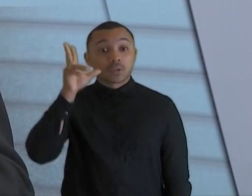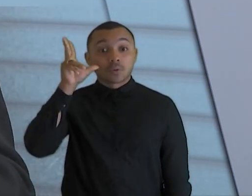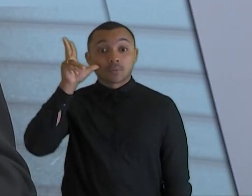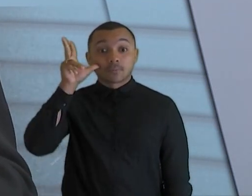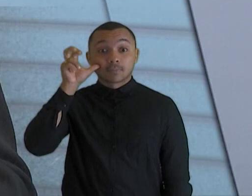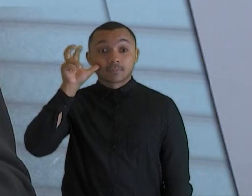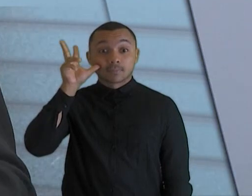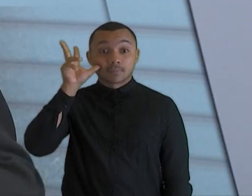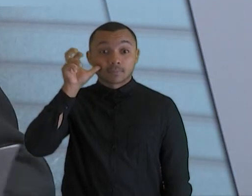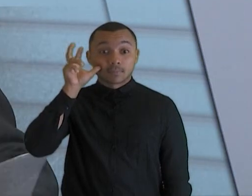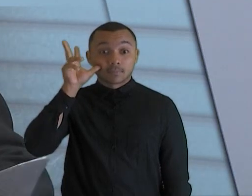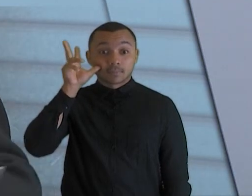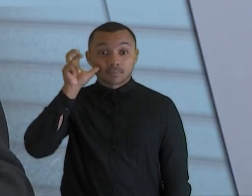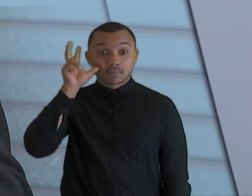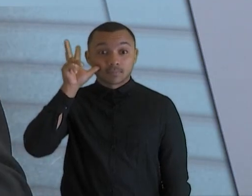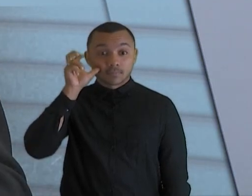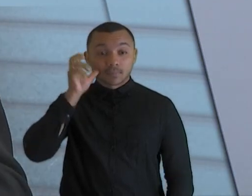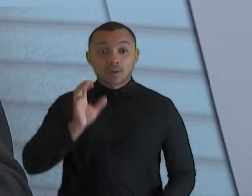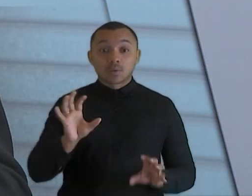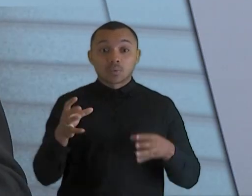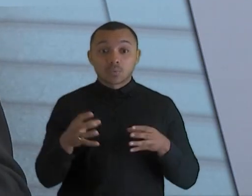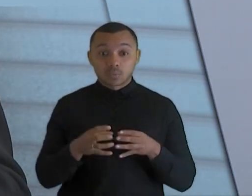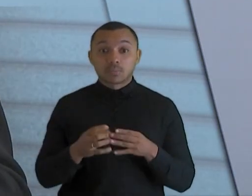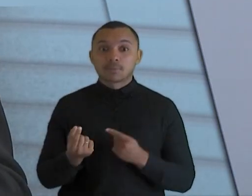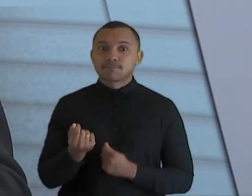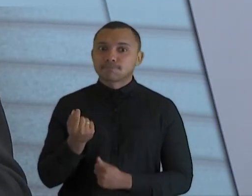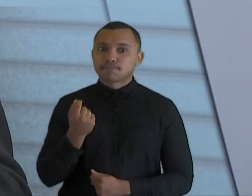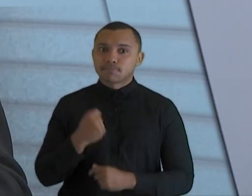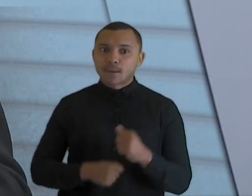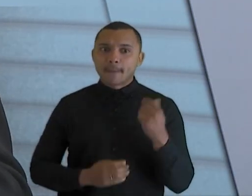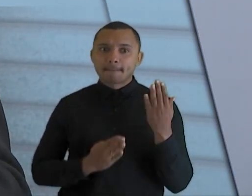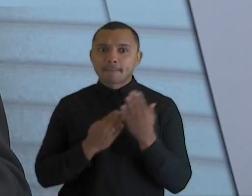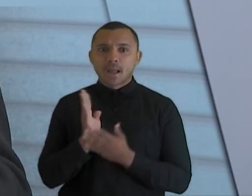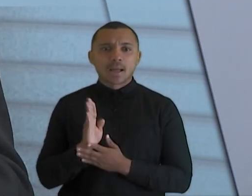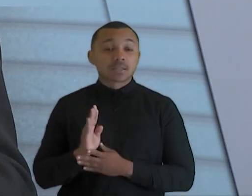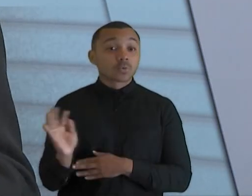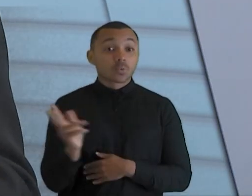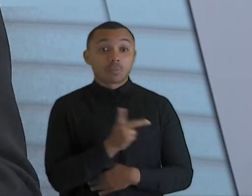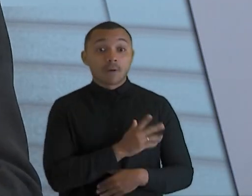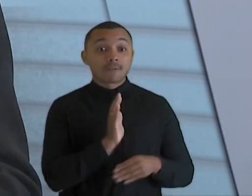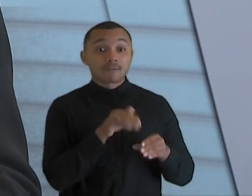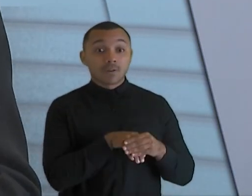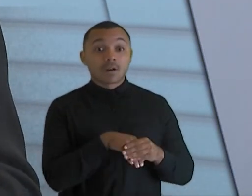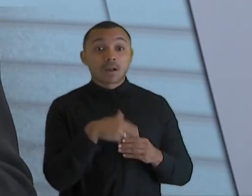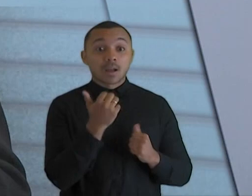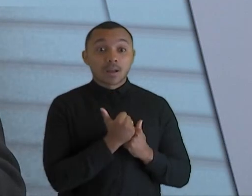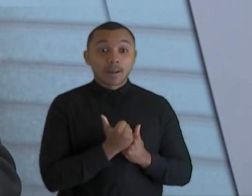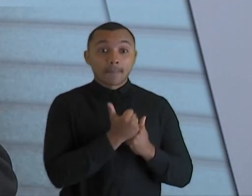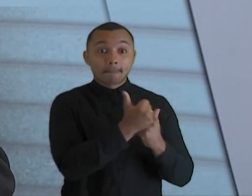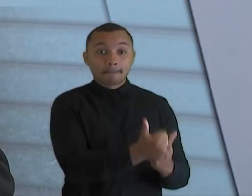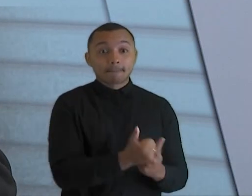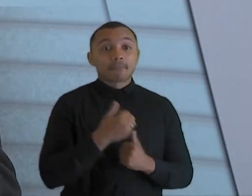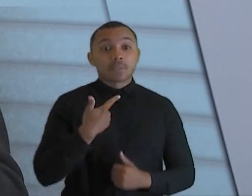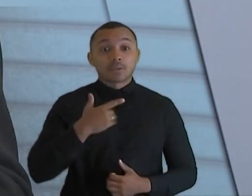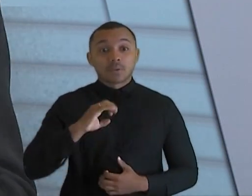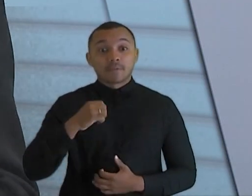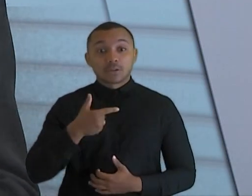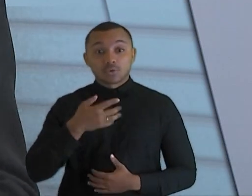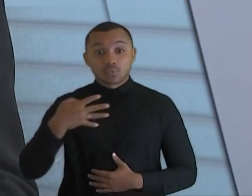do Tribunal de Contas. Ele foi eleito por unanimidade para o bienio, repito, 2024